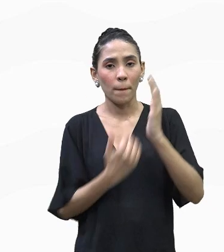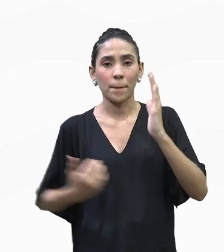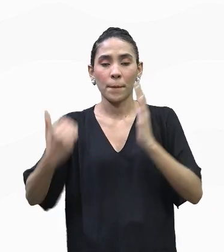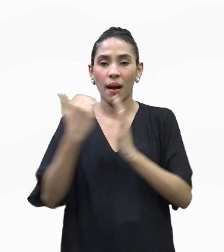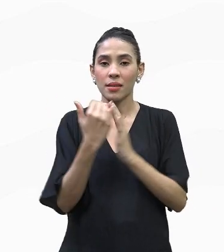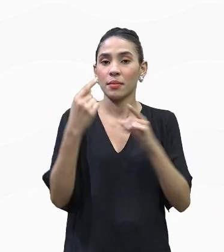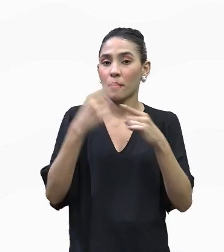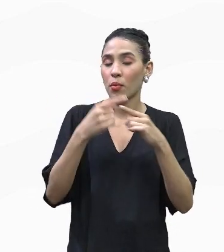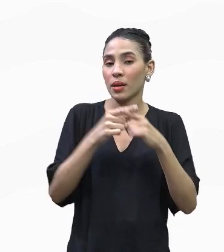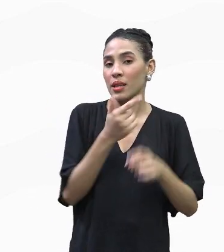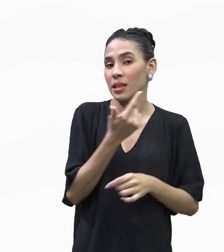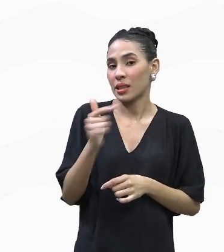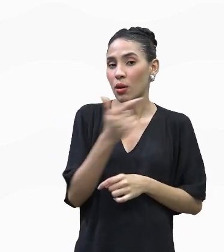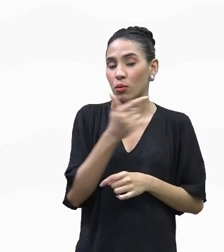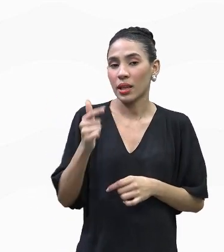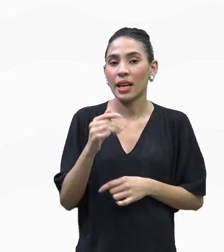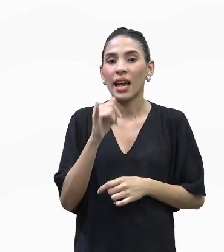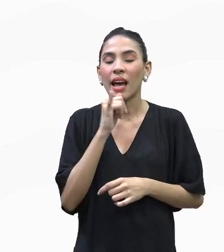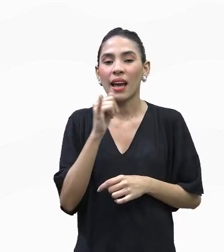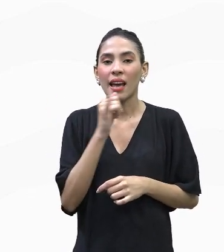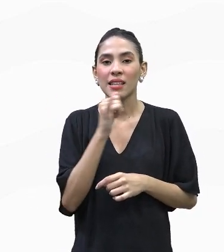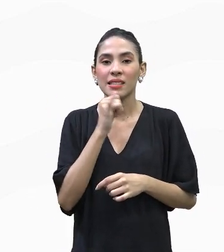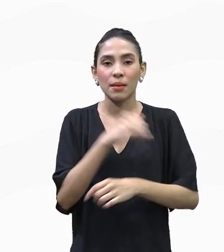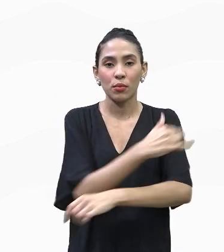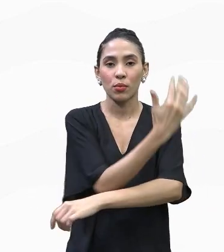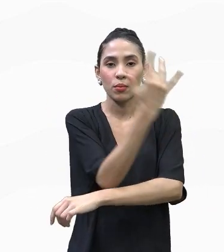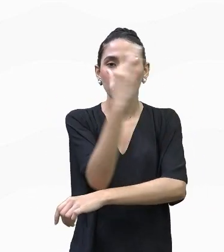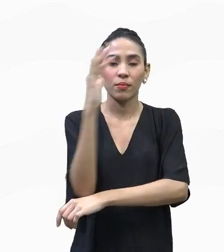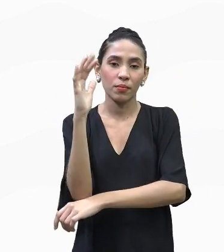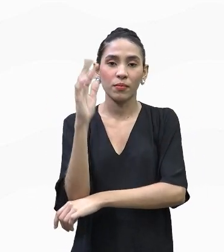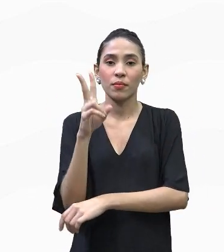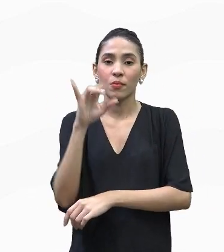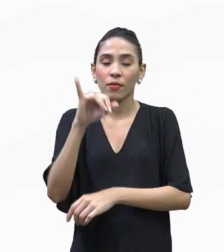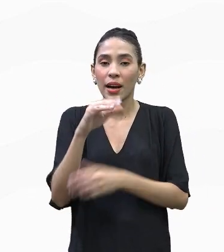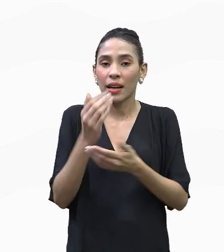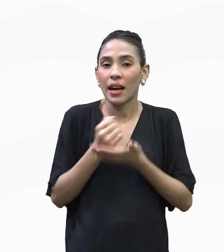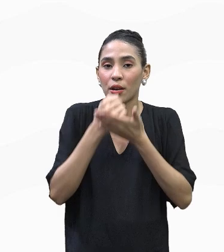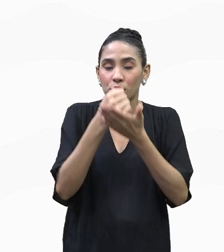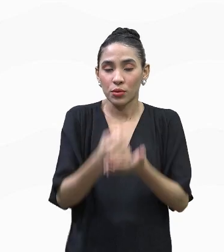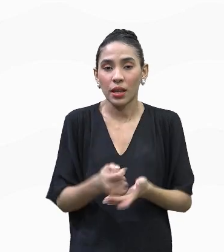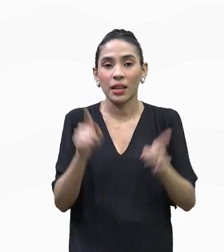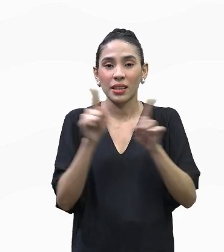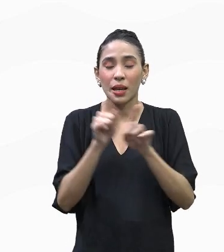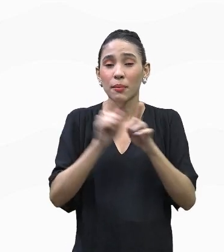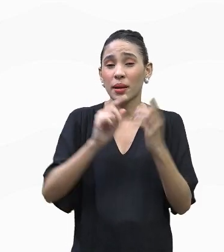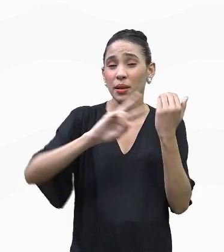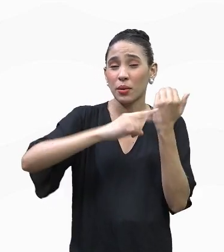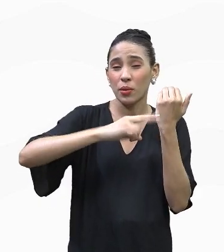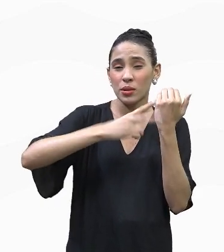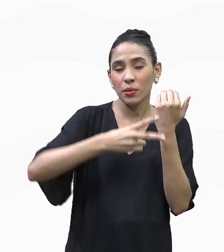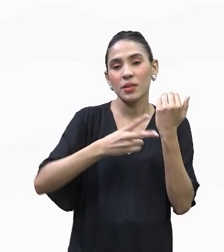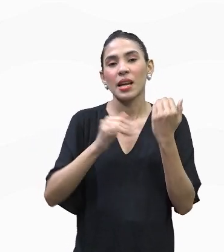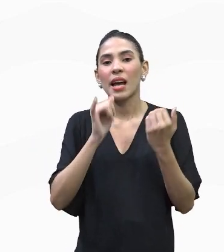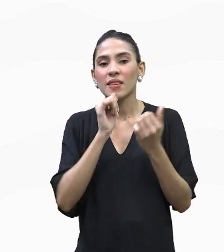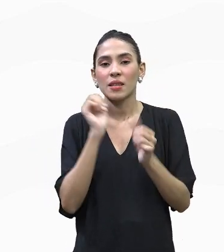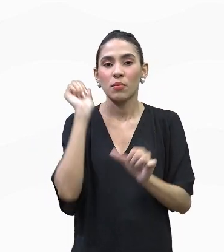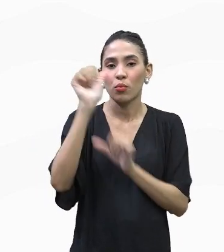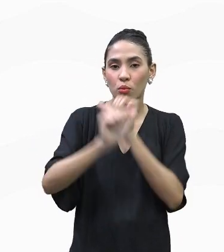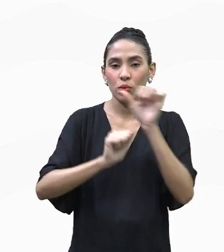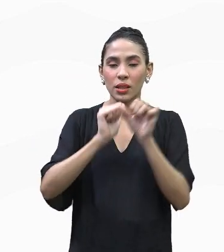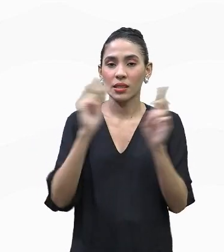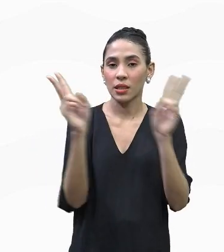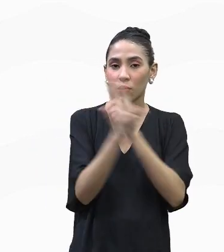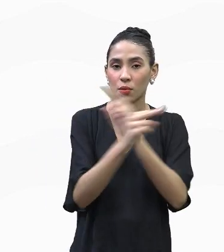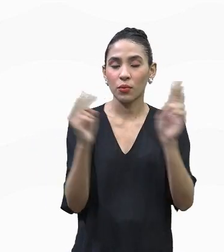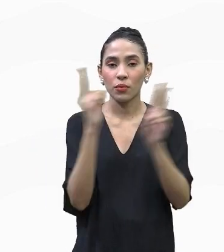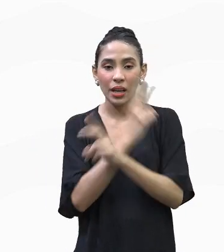vai haver essa refrigeração que a vegetação promove e, por consequência, também vai ocorrer a alteração dos ventos e a